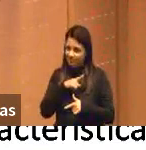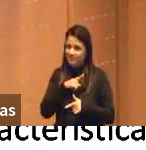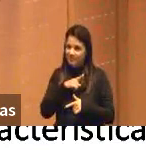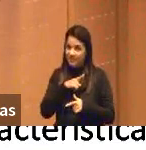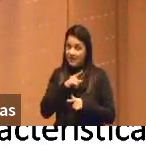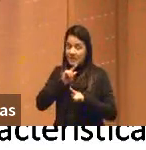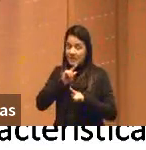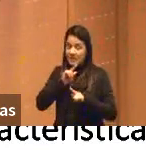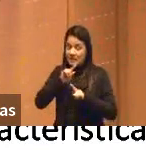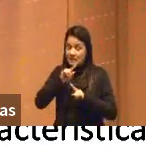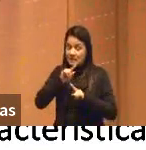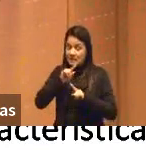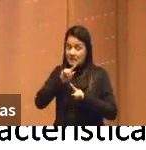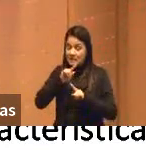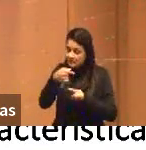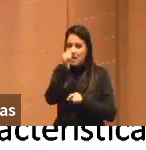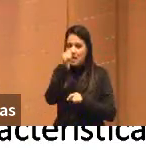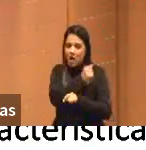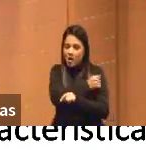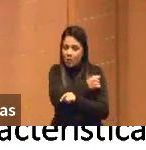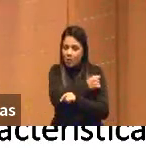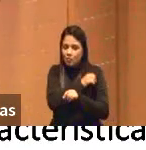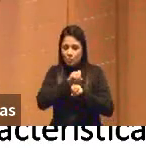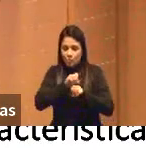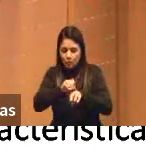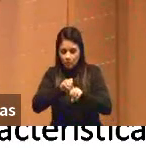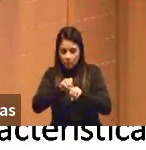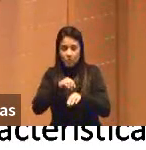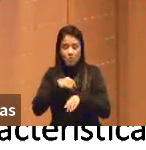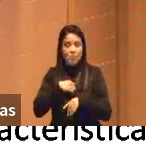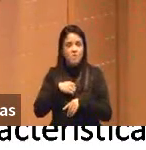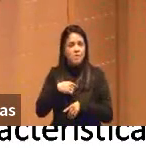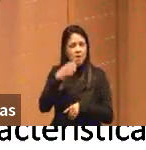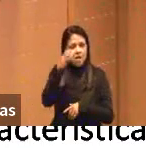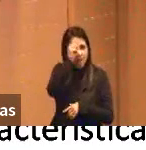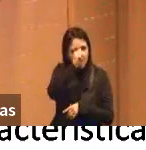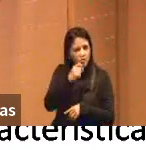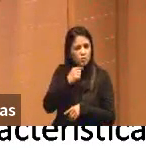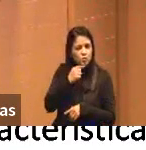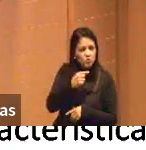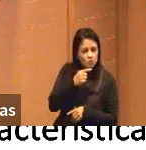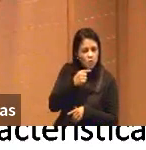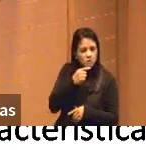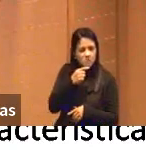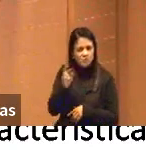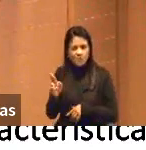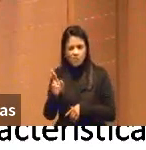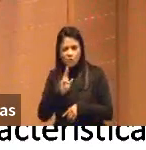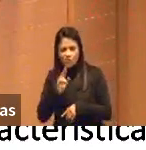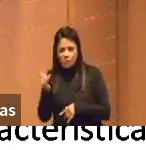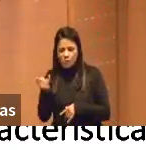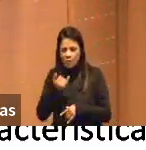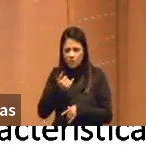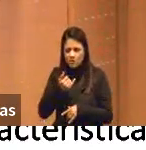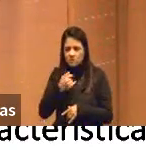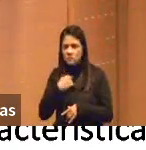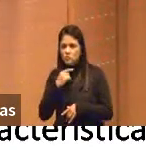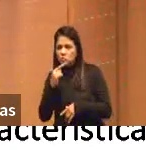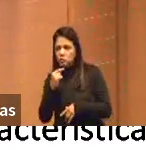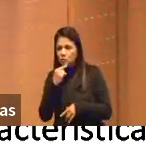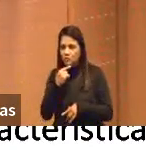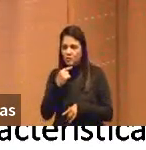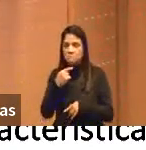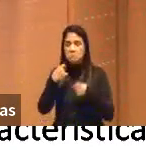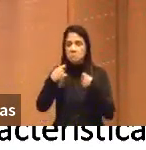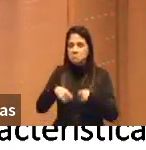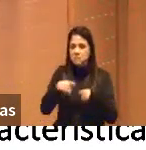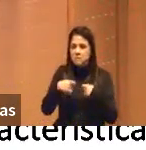para depois pensarmos nos estudantes. Aprender a duvidar da informação que a gente recebe, essa é uma coisa que nós, especialistas,